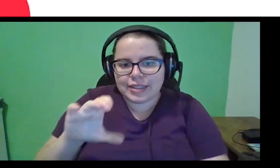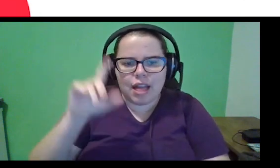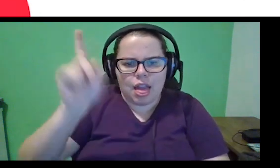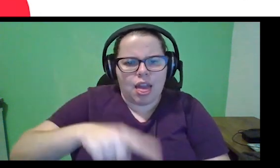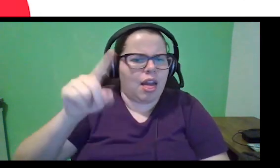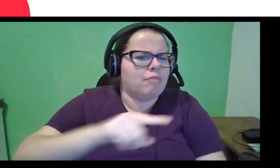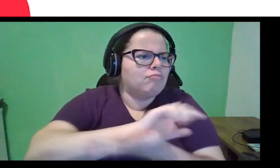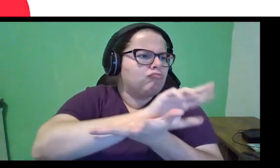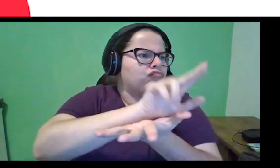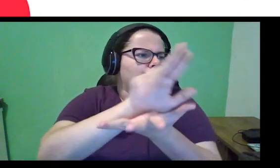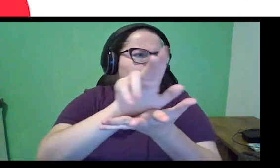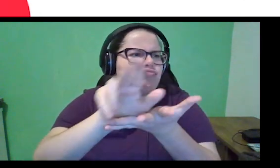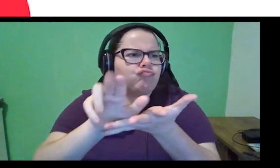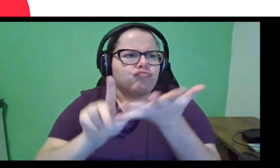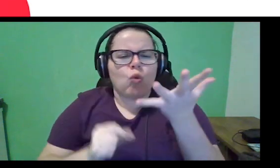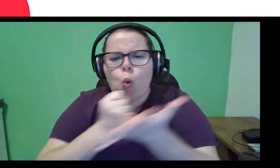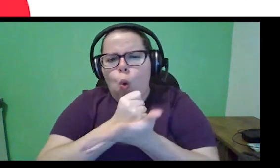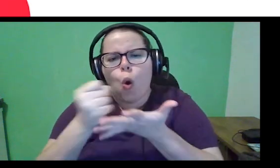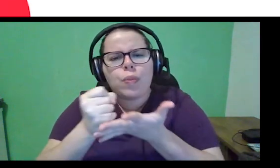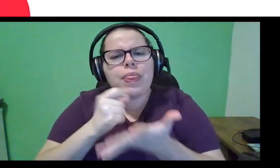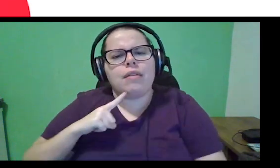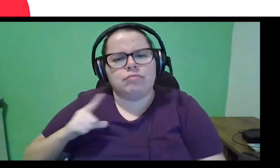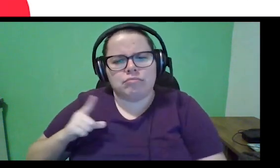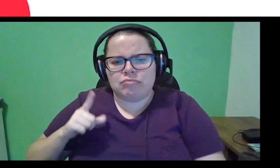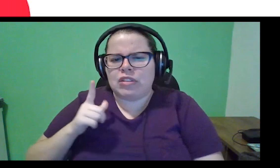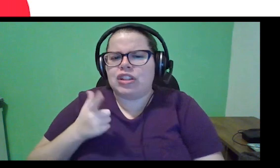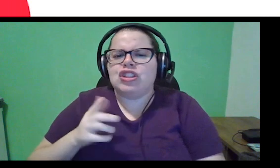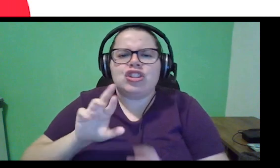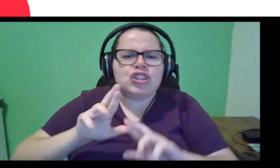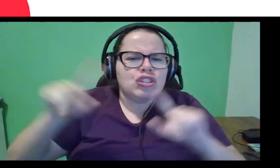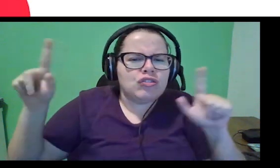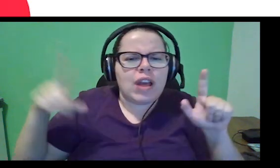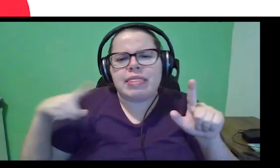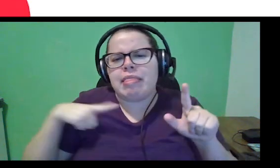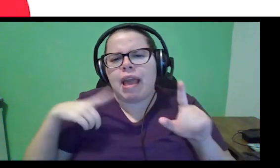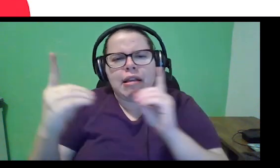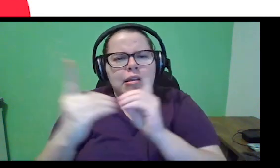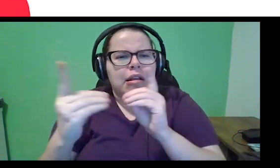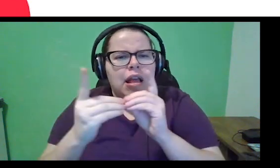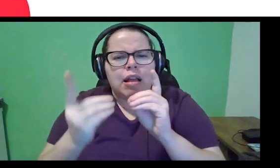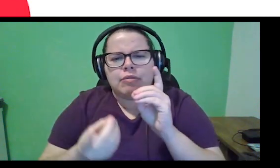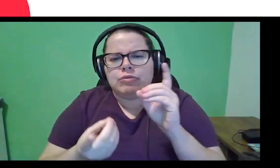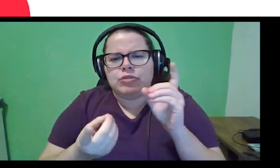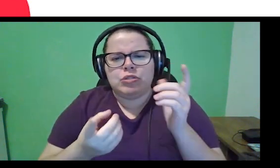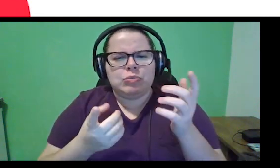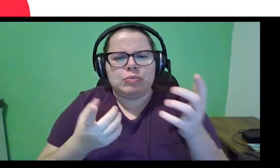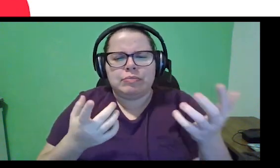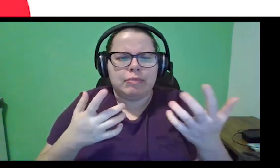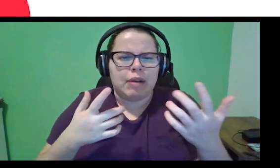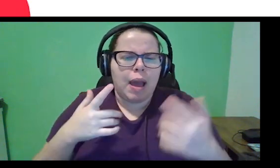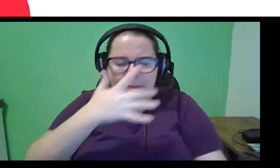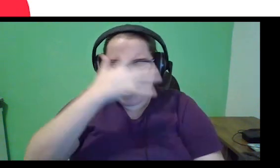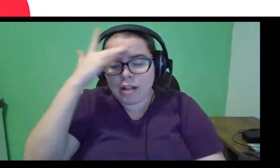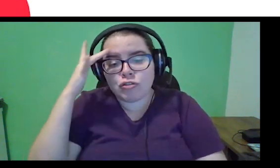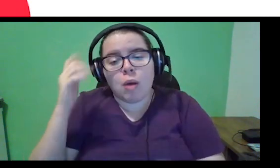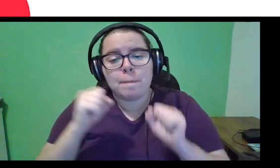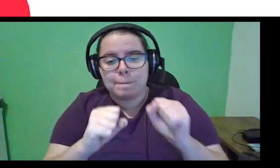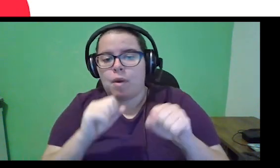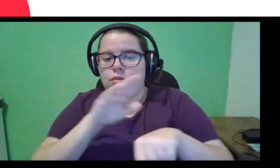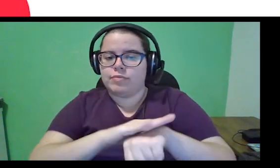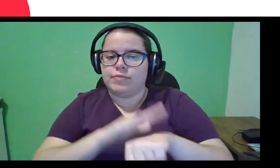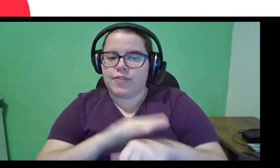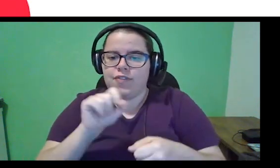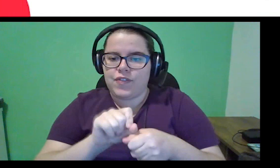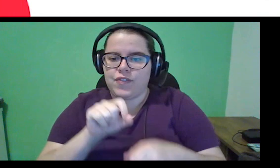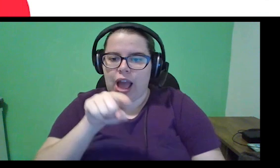N contratos, né? Diferentes de clientes de todos os segmentos, essa pessoa, ela pode fazer isso,